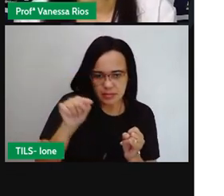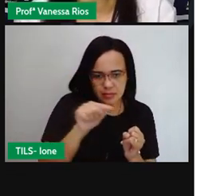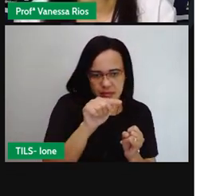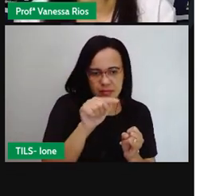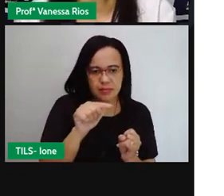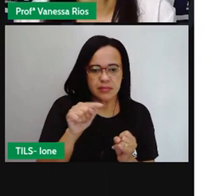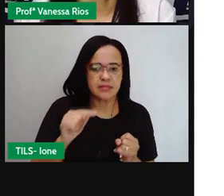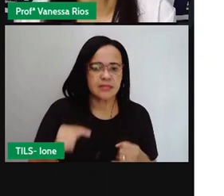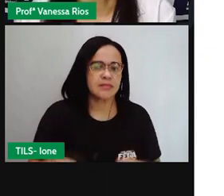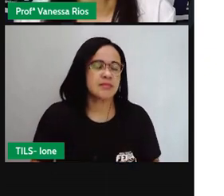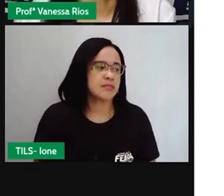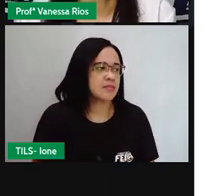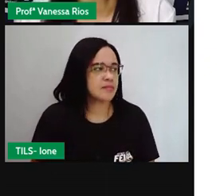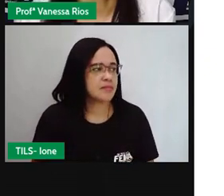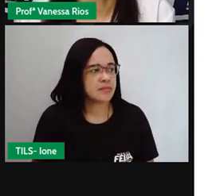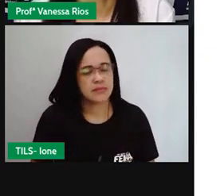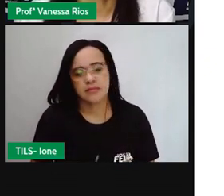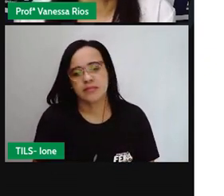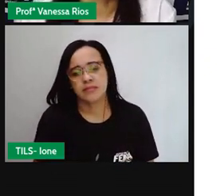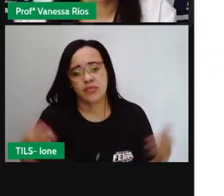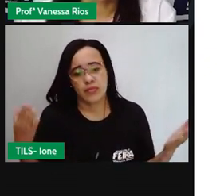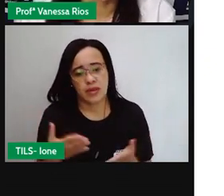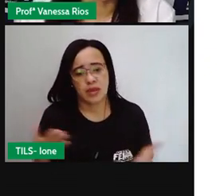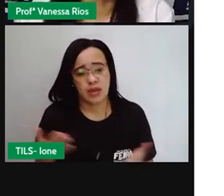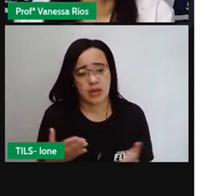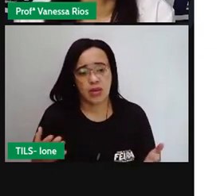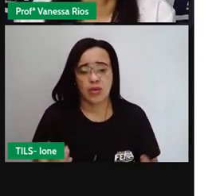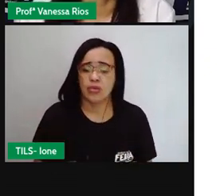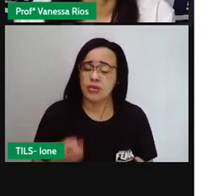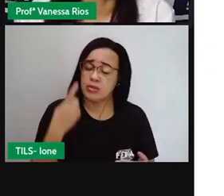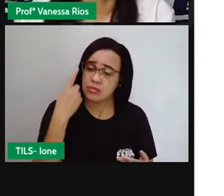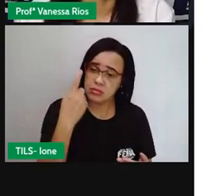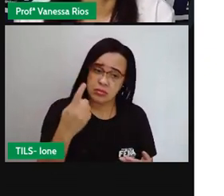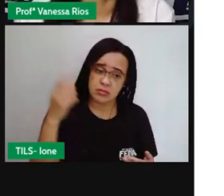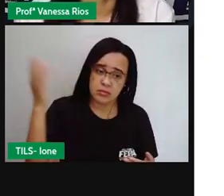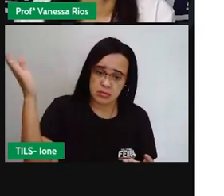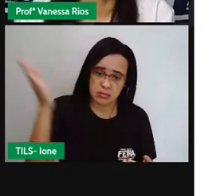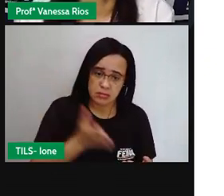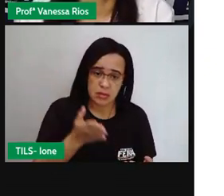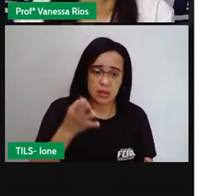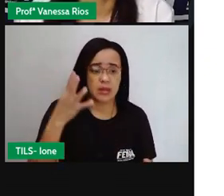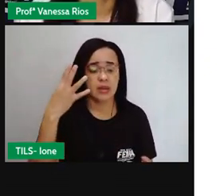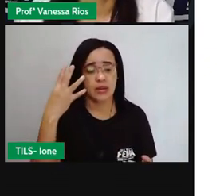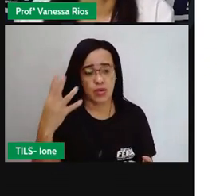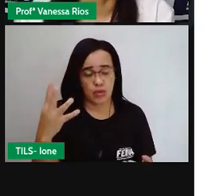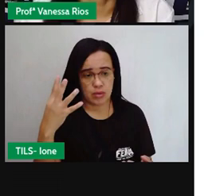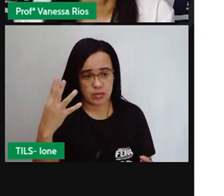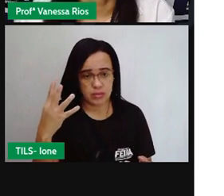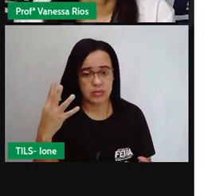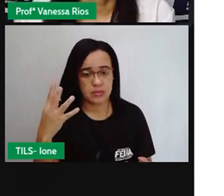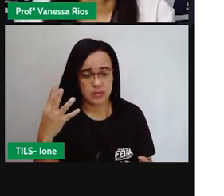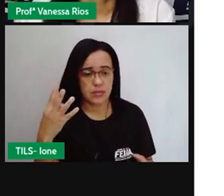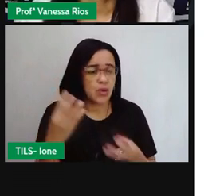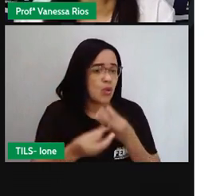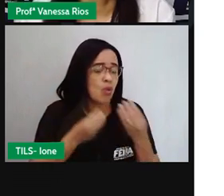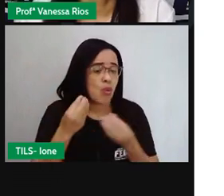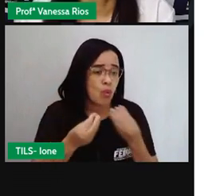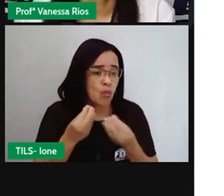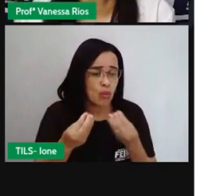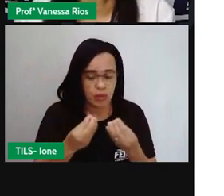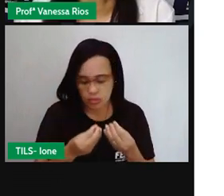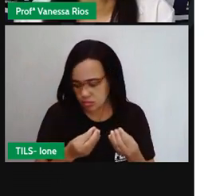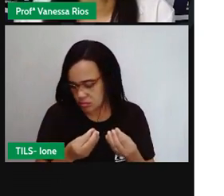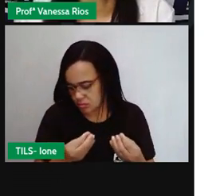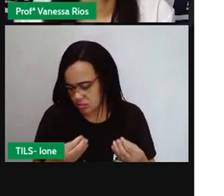Mas aí chegou no ângulo que a própria gente fez, vocês fizessem, né, lá no desafio, lá na experimentação, que é o